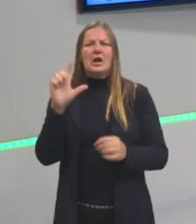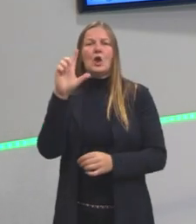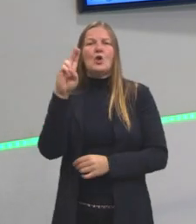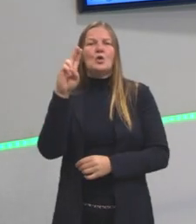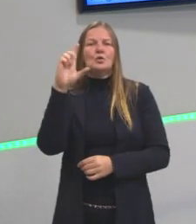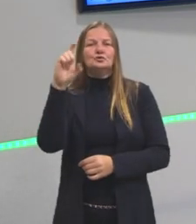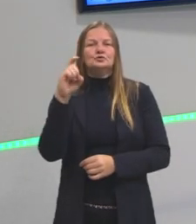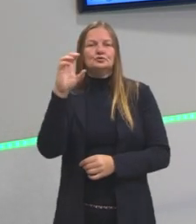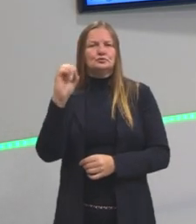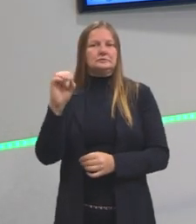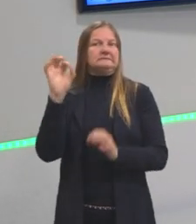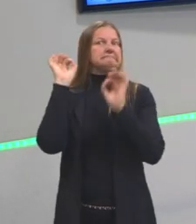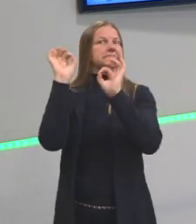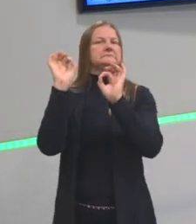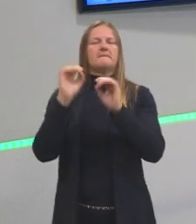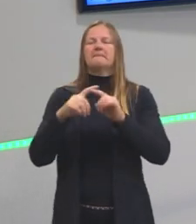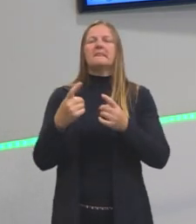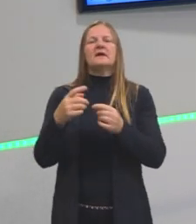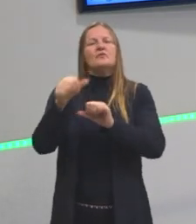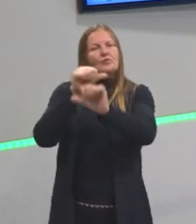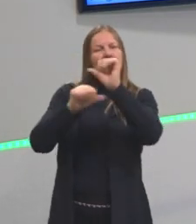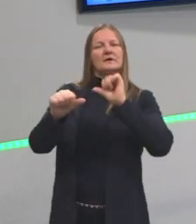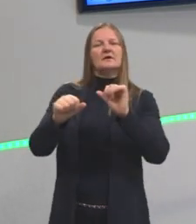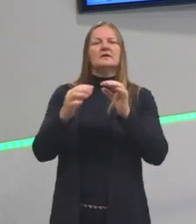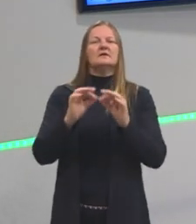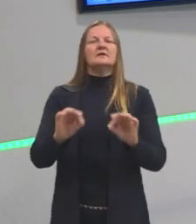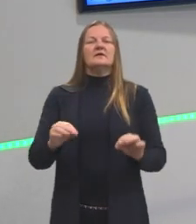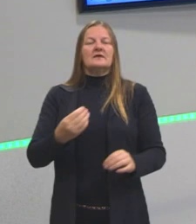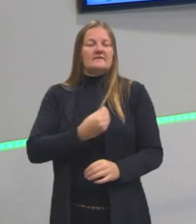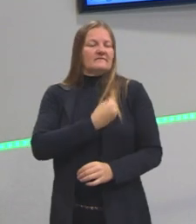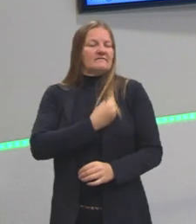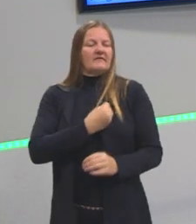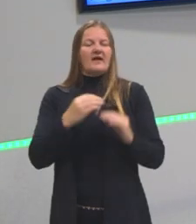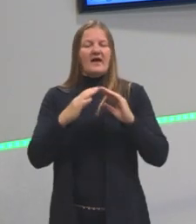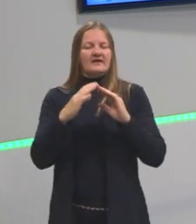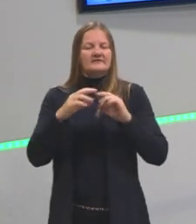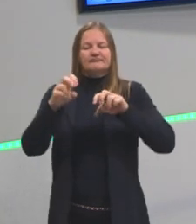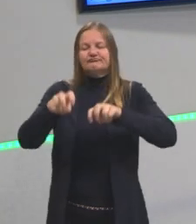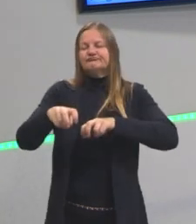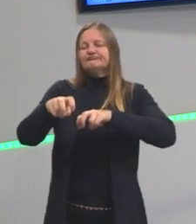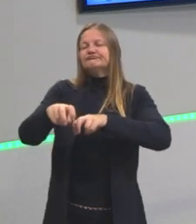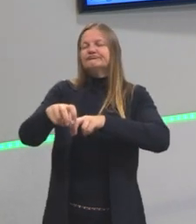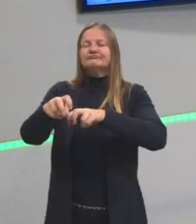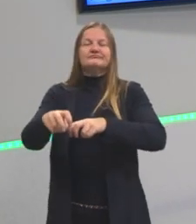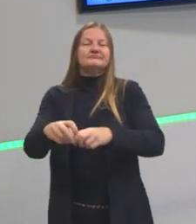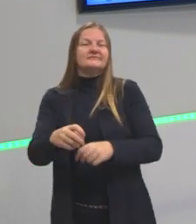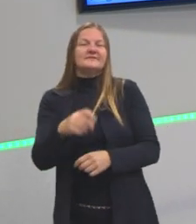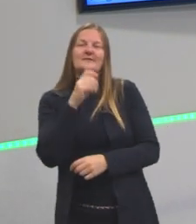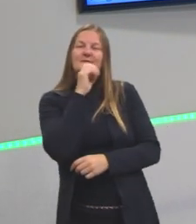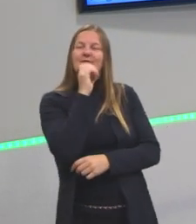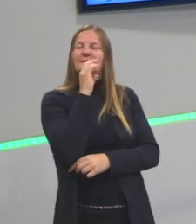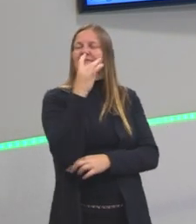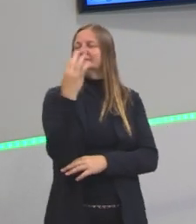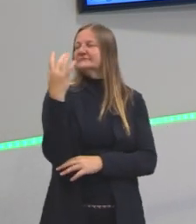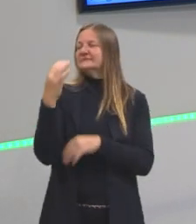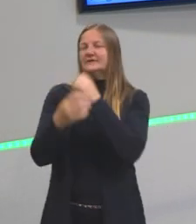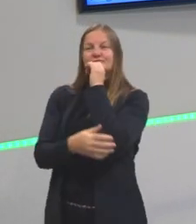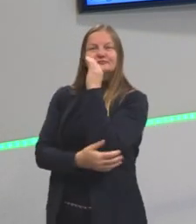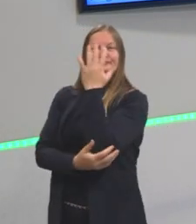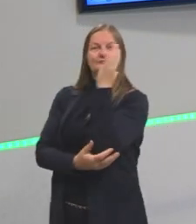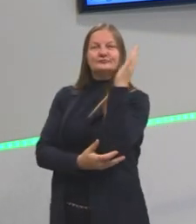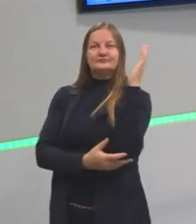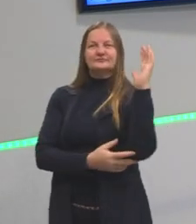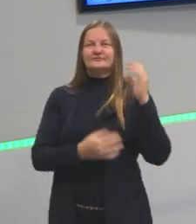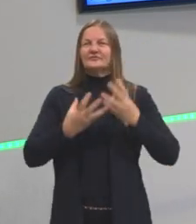desse ouro todo. Eles querem uma vida simples. Sabe aquela música, eu quero uma casa no campo? Então, essa pode ser a trilha do arcadismo, porque é isso que eles